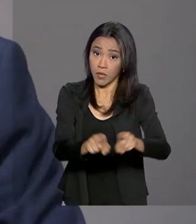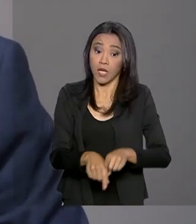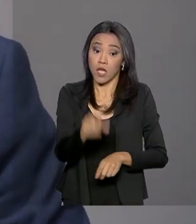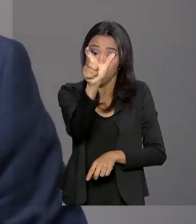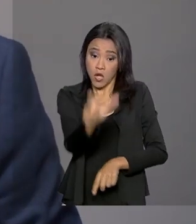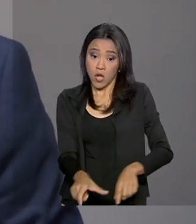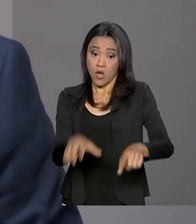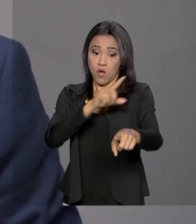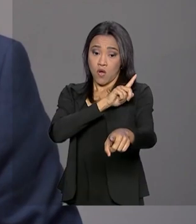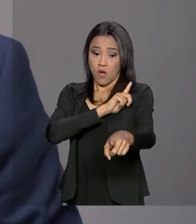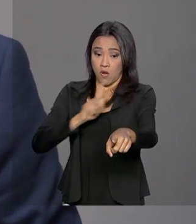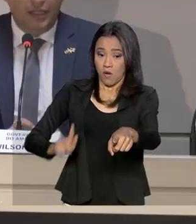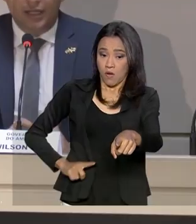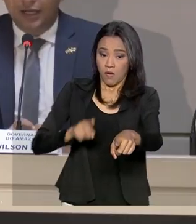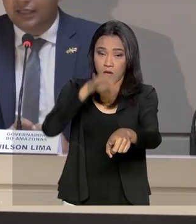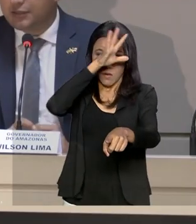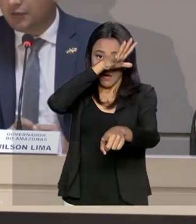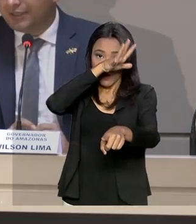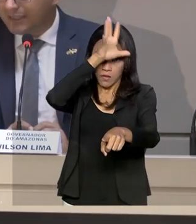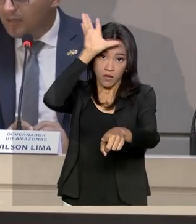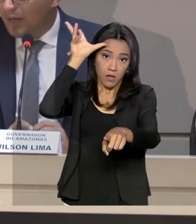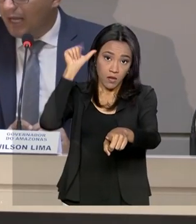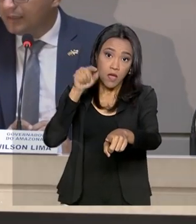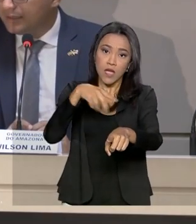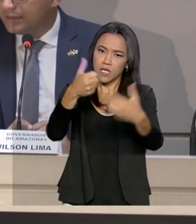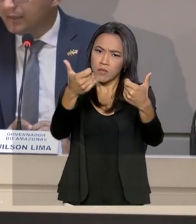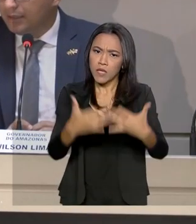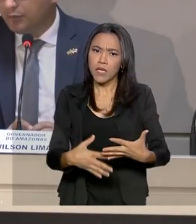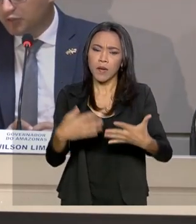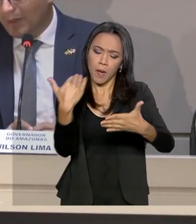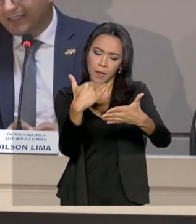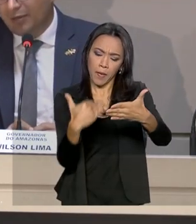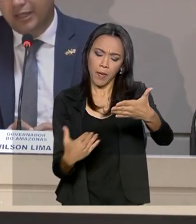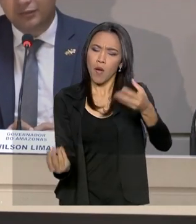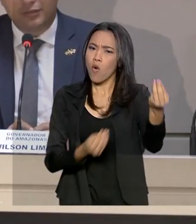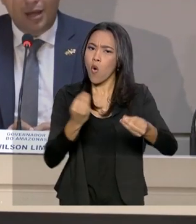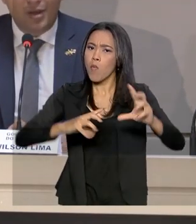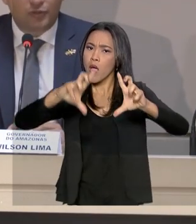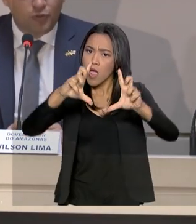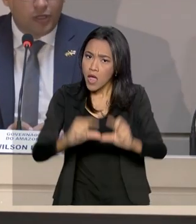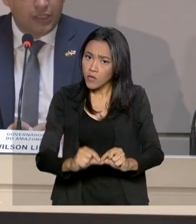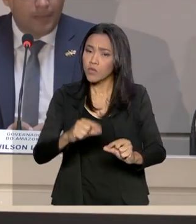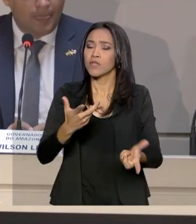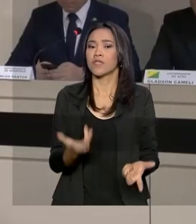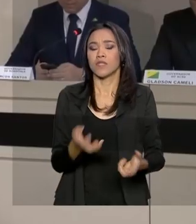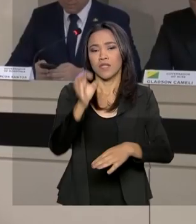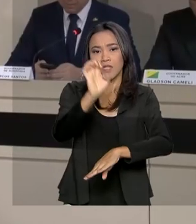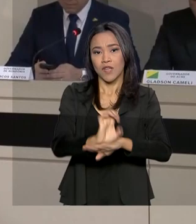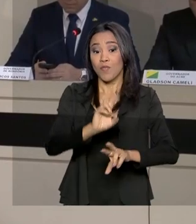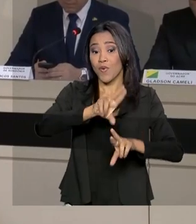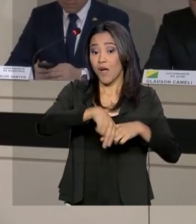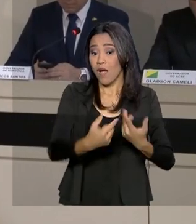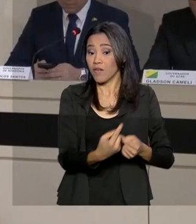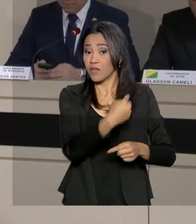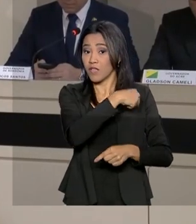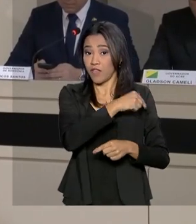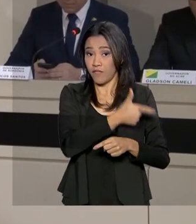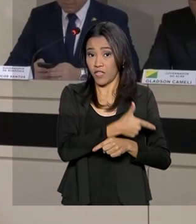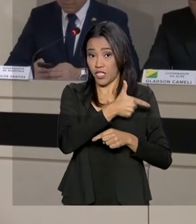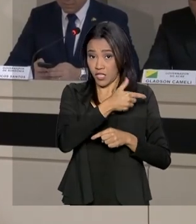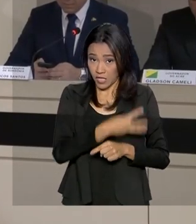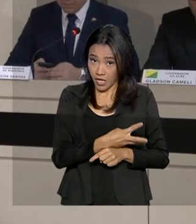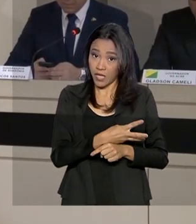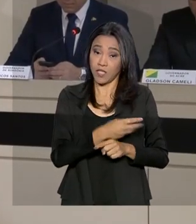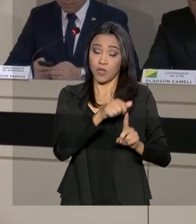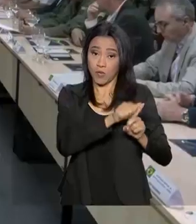apresentou dados que mostram a redução das queimadas no Estado desde que foi autorizada, em 23 de agosto